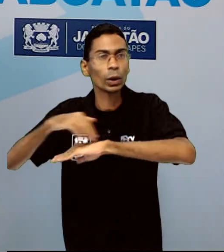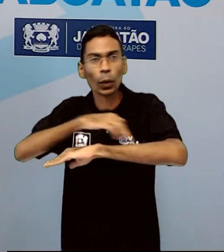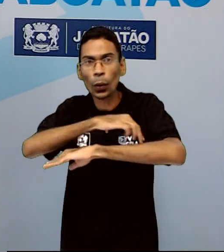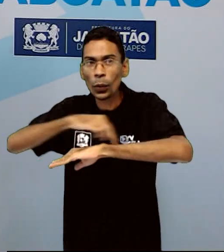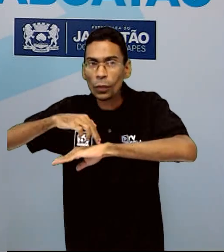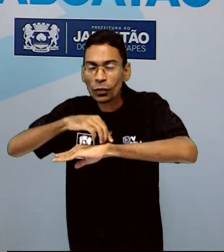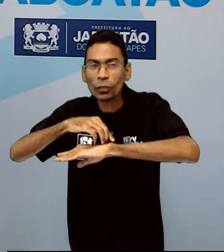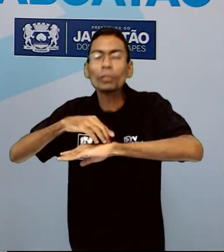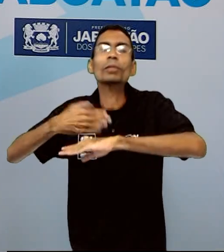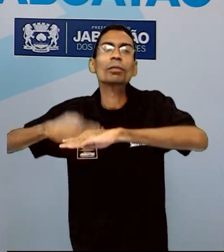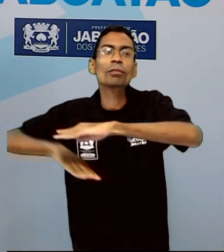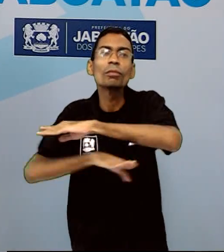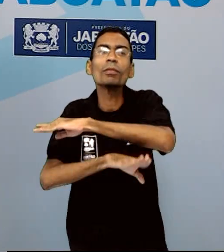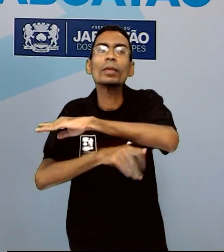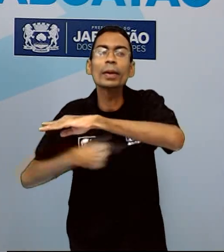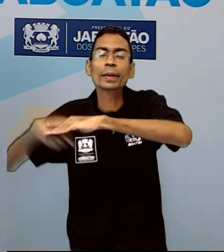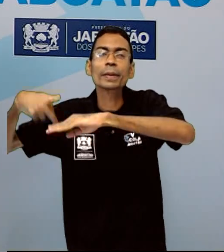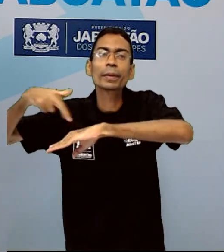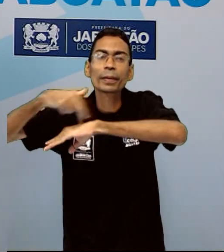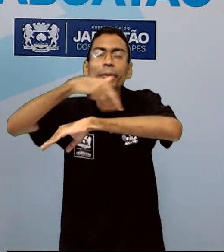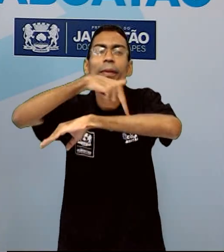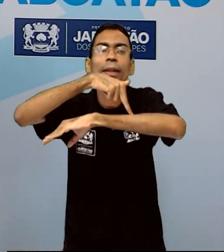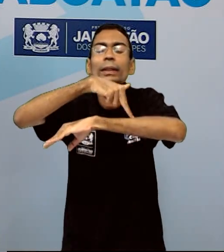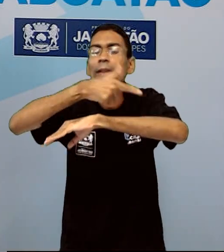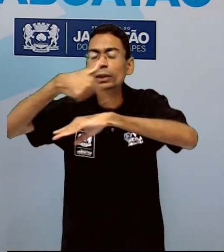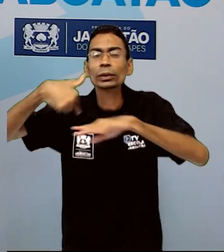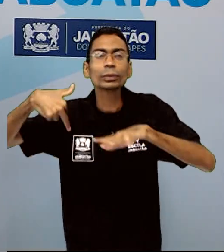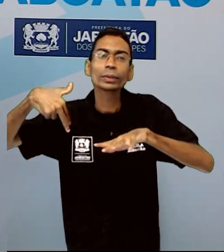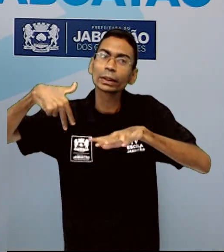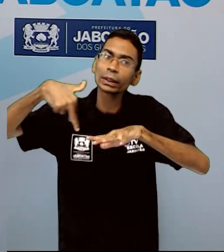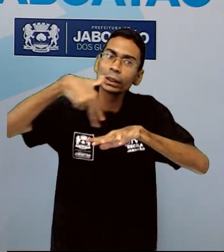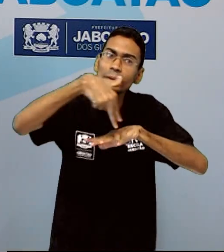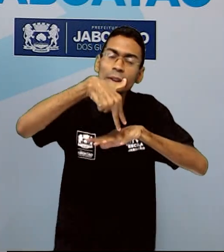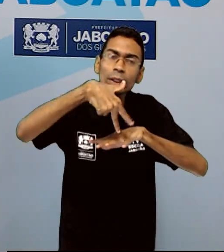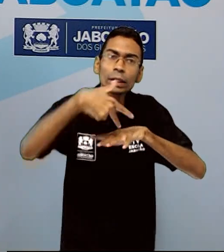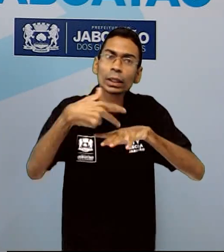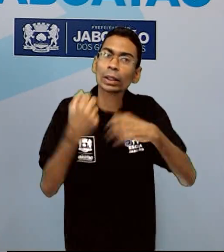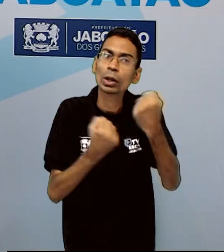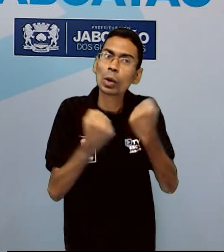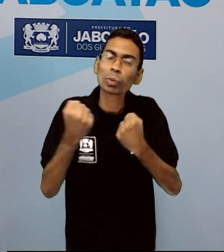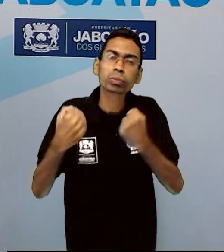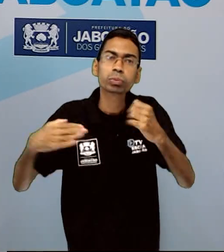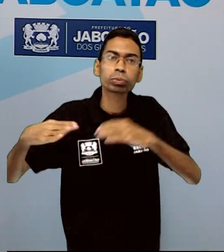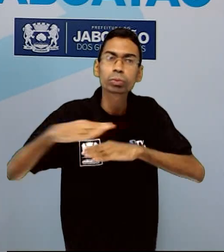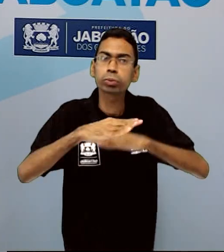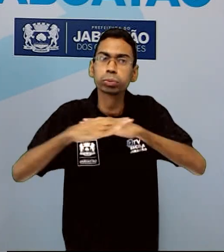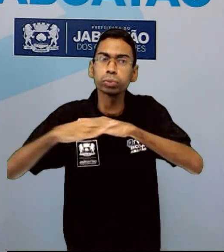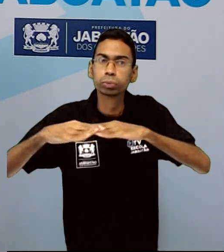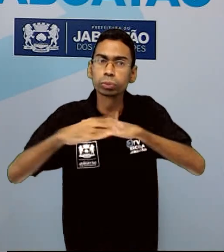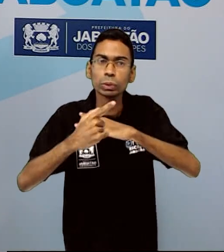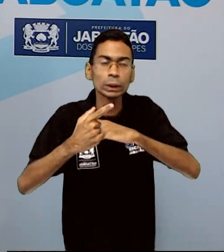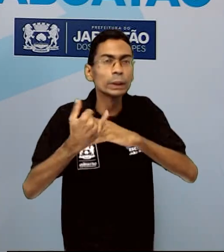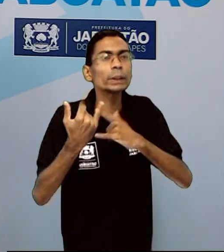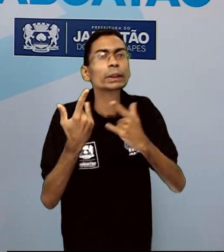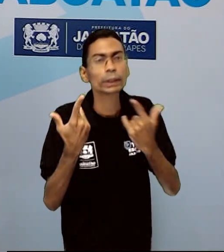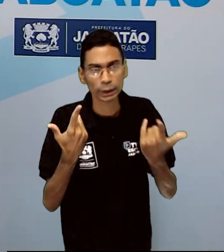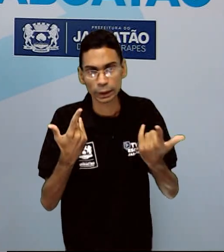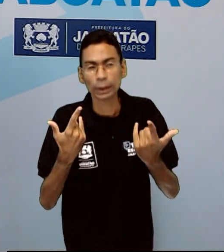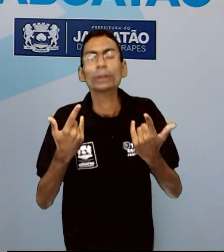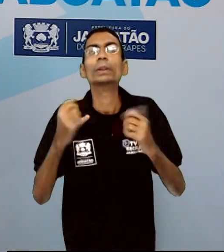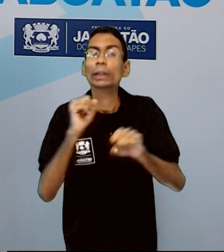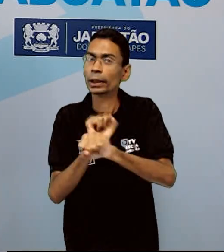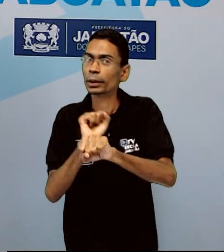você atravessar na faixa ou simplesmente atravessar a rua num ambiente propício para isso, você está exercendo a sua